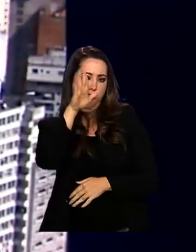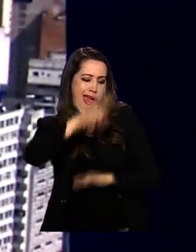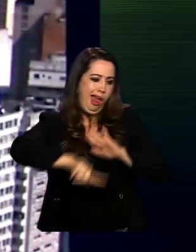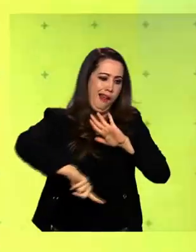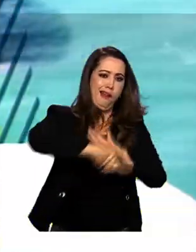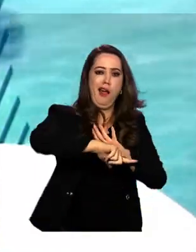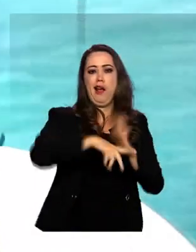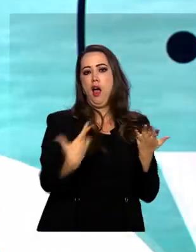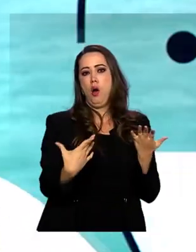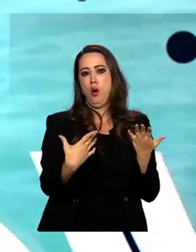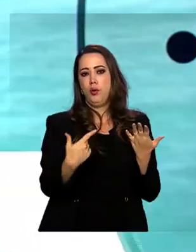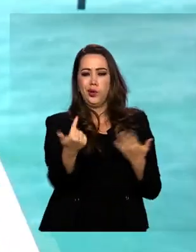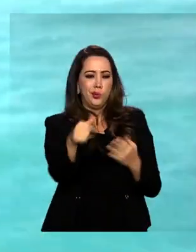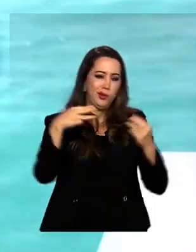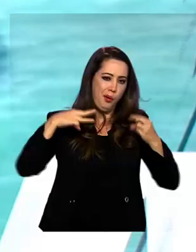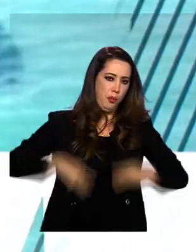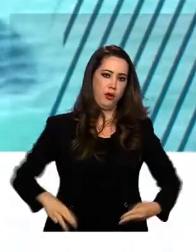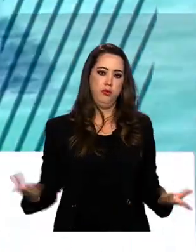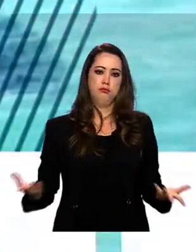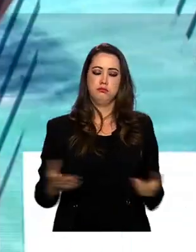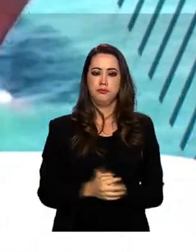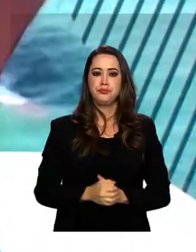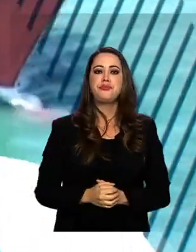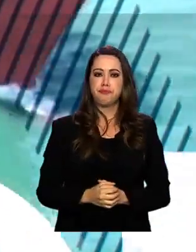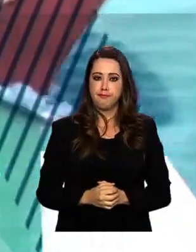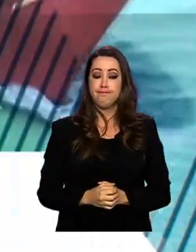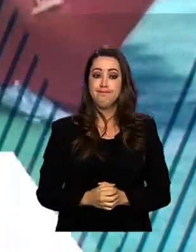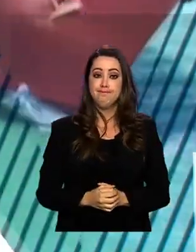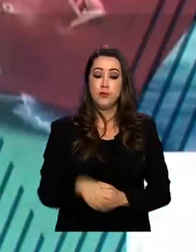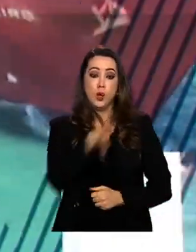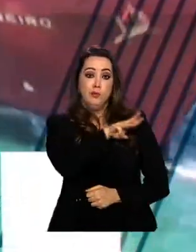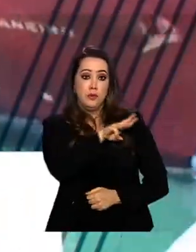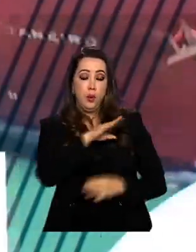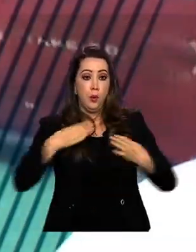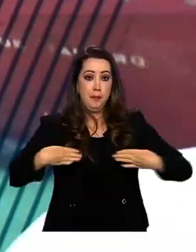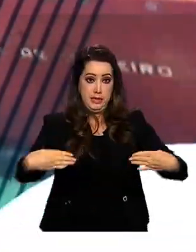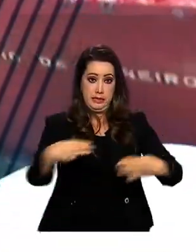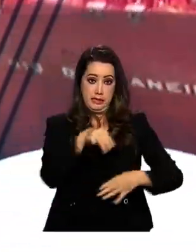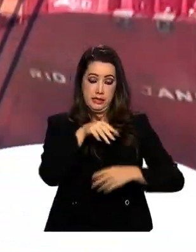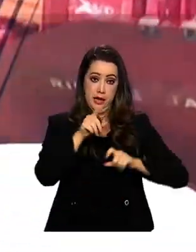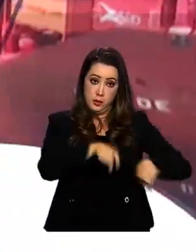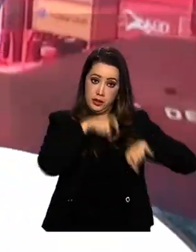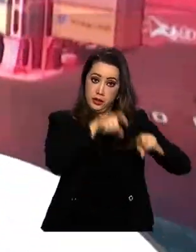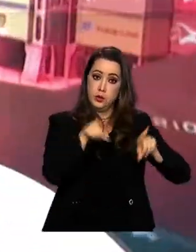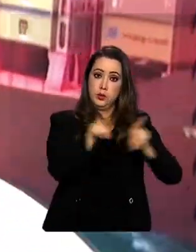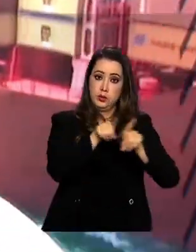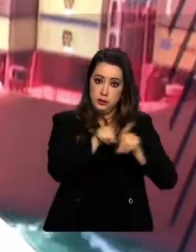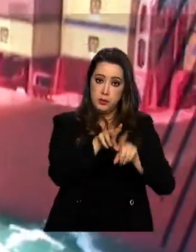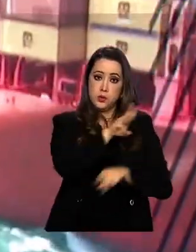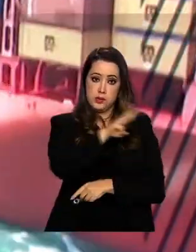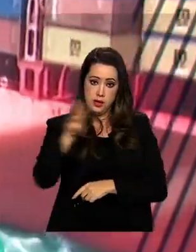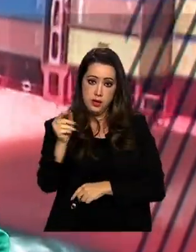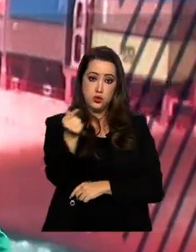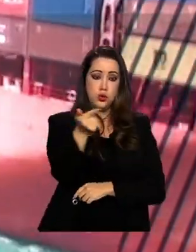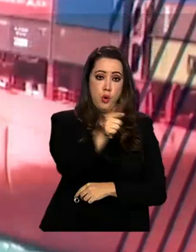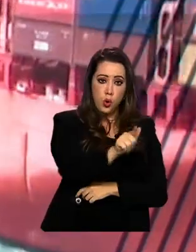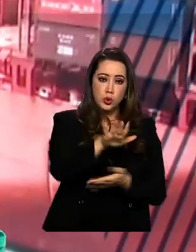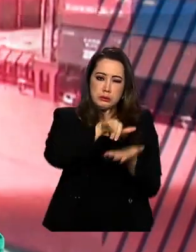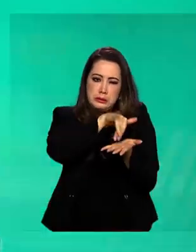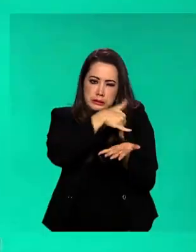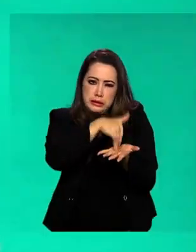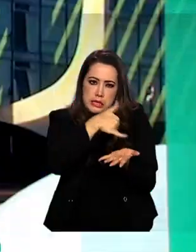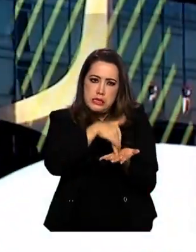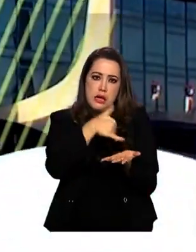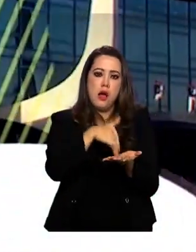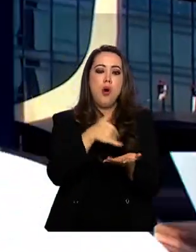E o Ministério da Agricultura criou também uma plataforma de análise do Cadastro Ambiental Rural. A ferramenta vai agilizar